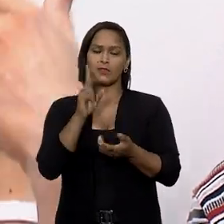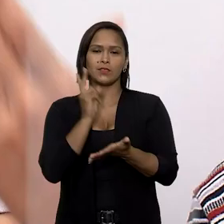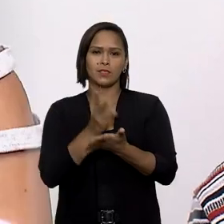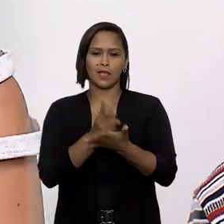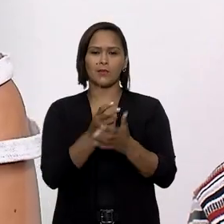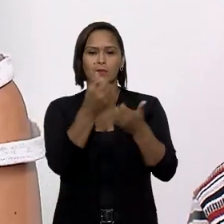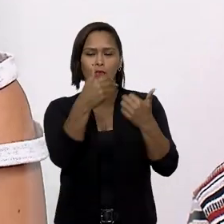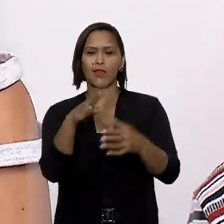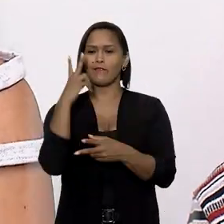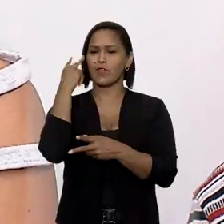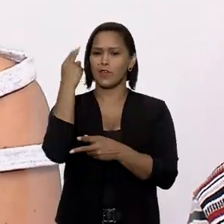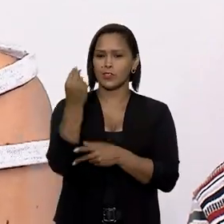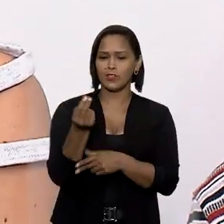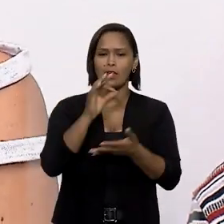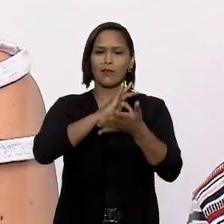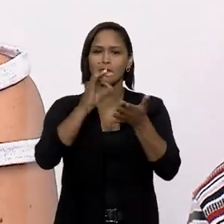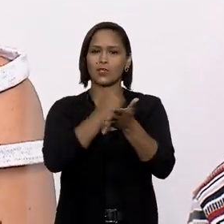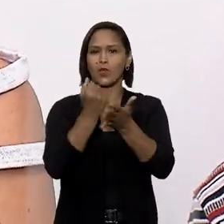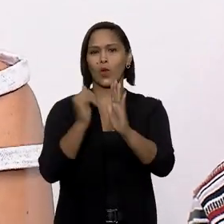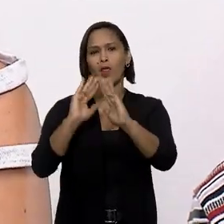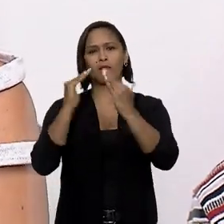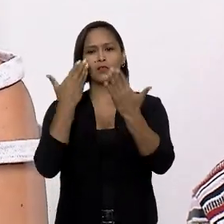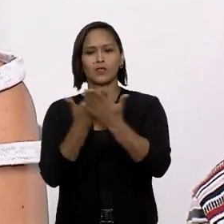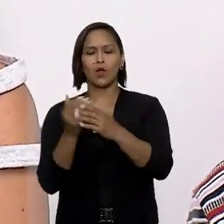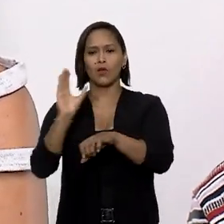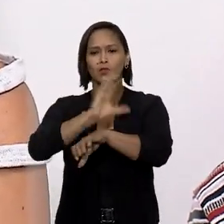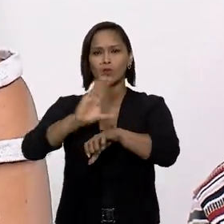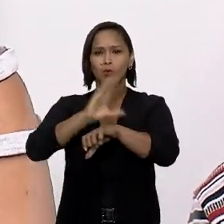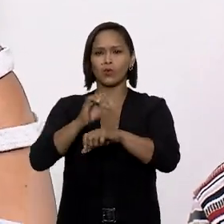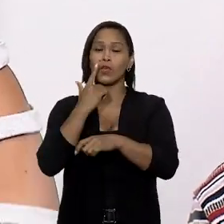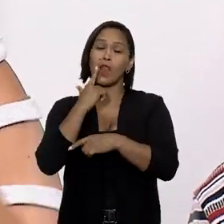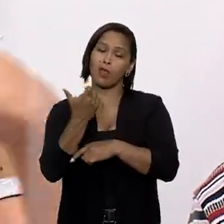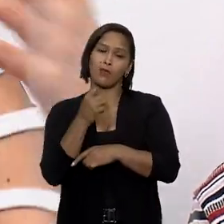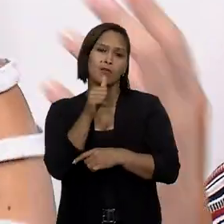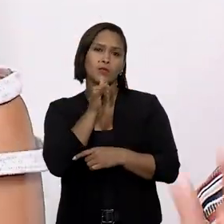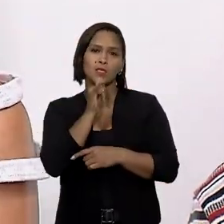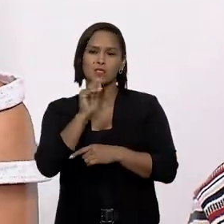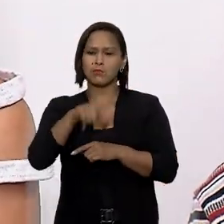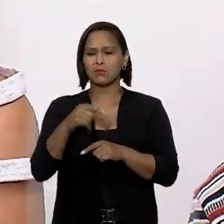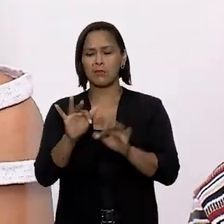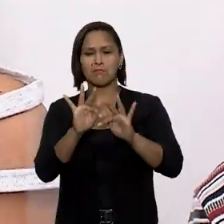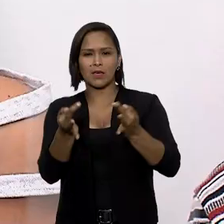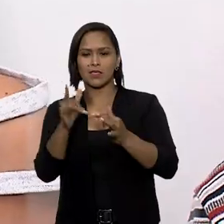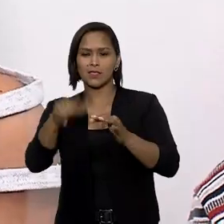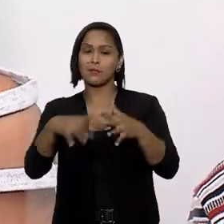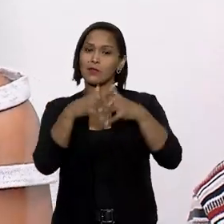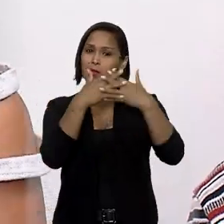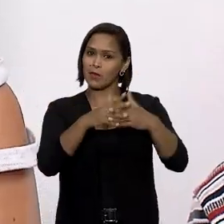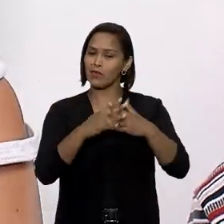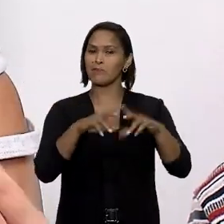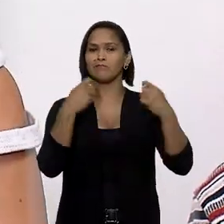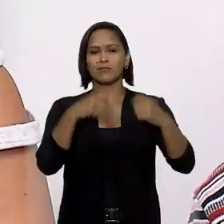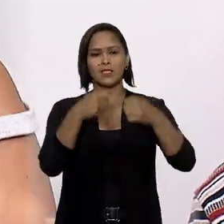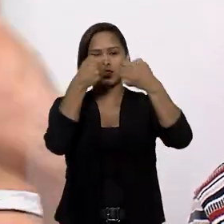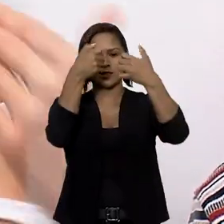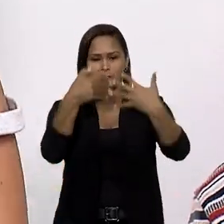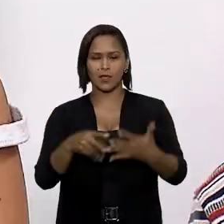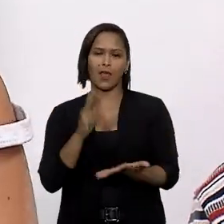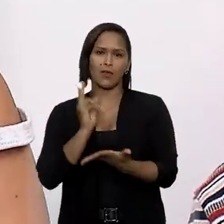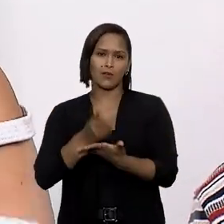Sempre que tem que viajar, sempre que tem que matricular na escola, num curso de línguas, da coisa mais simples à mais complexa,